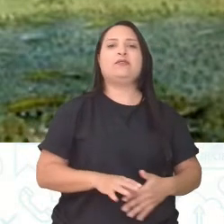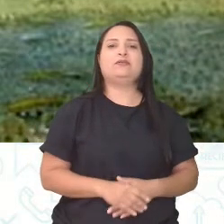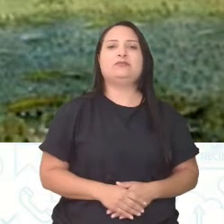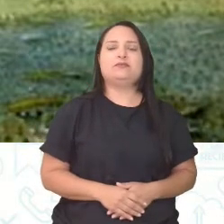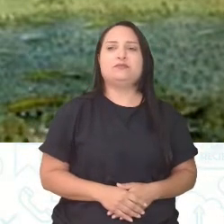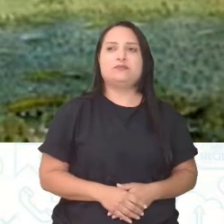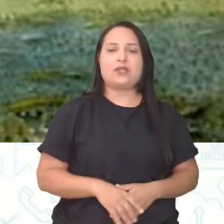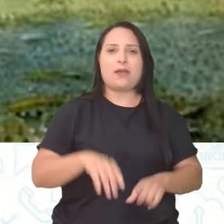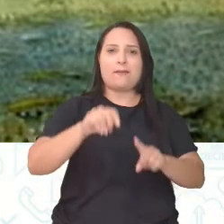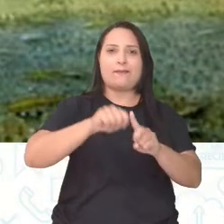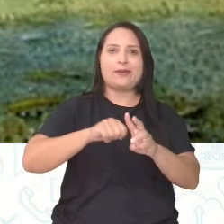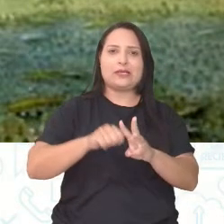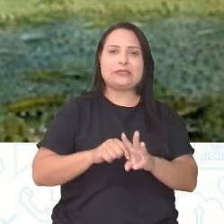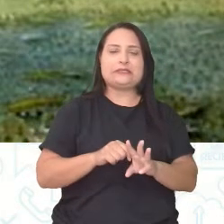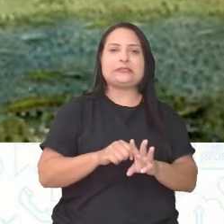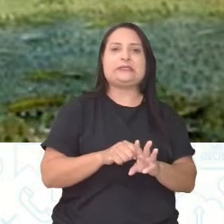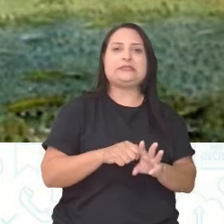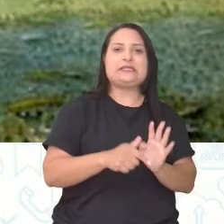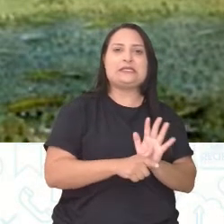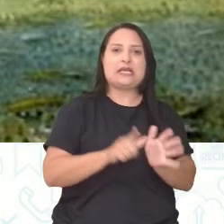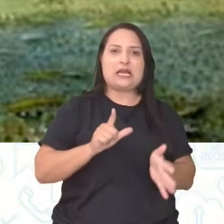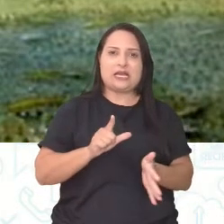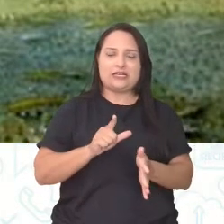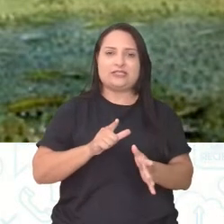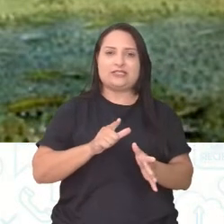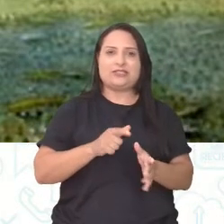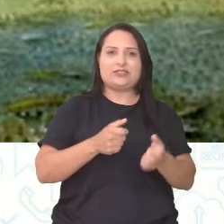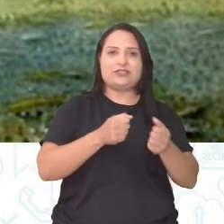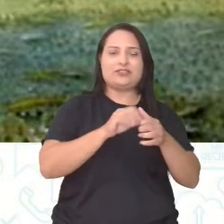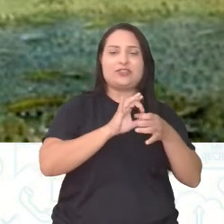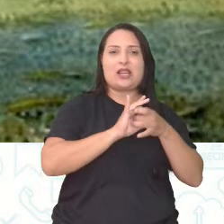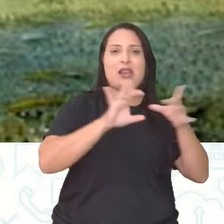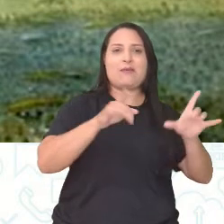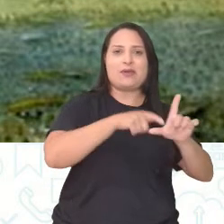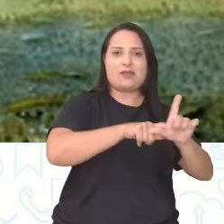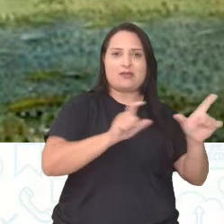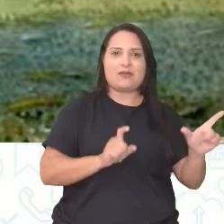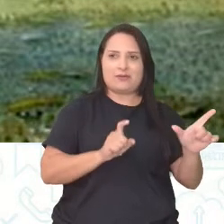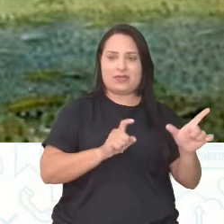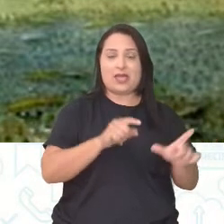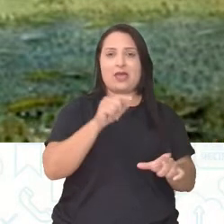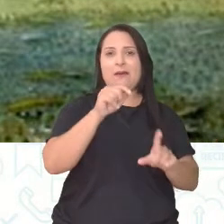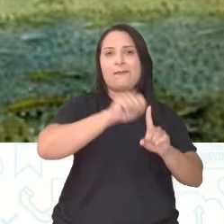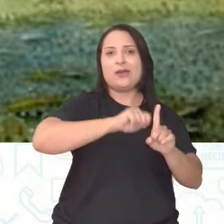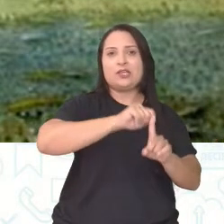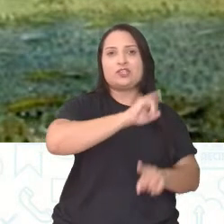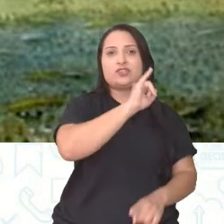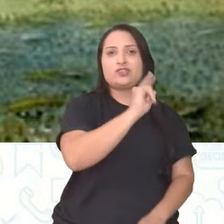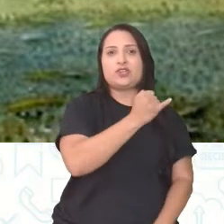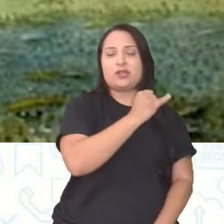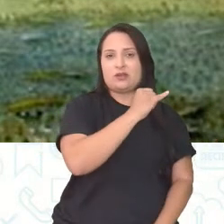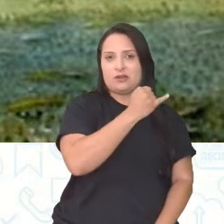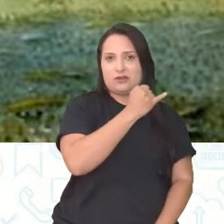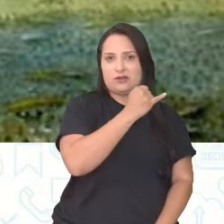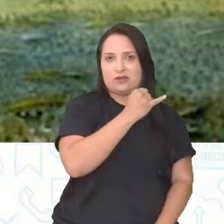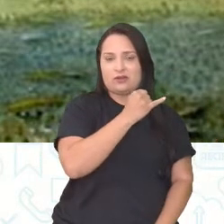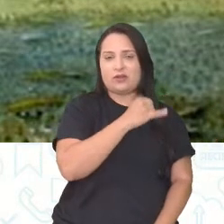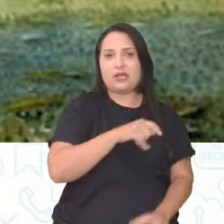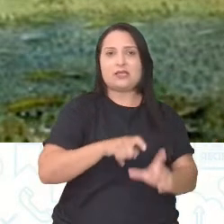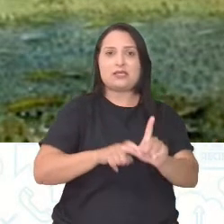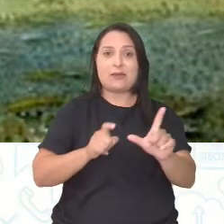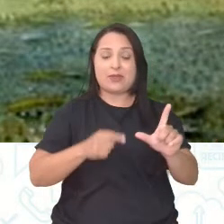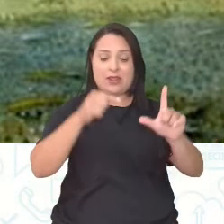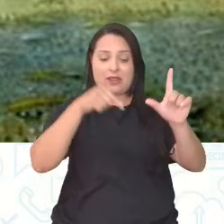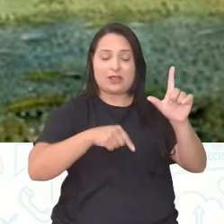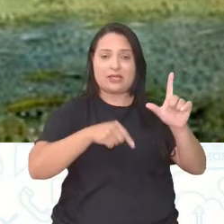poucos meses antes da declaração da independência, viu? Isso aí foi em janeiro. A declaração de independência só sai